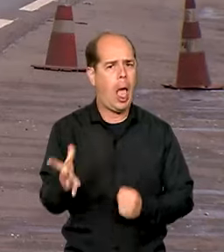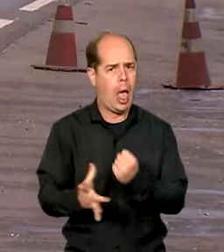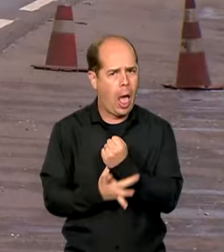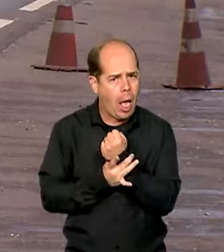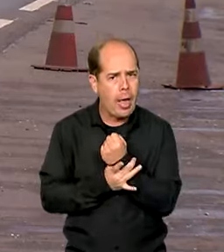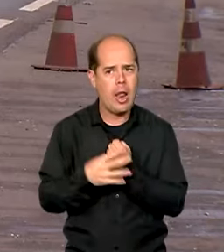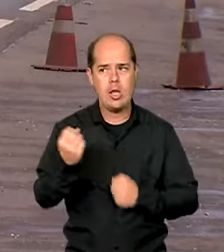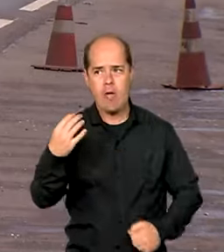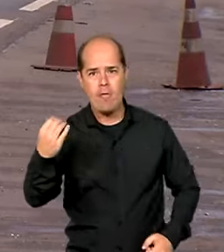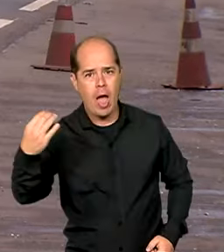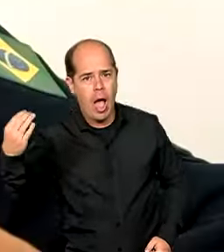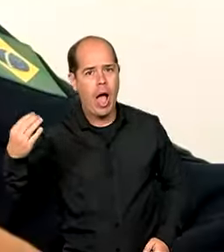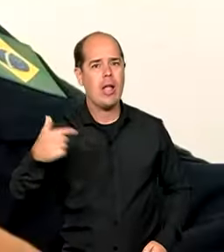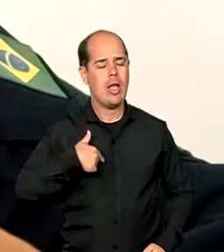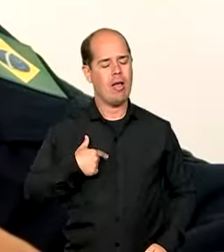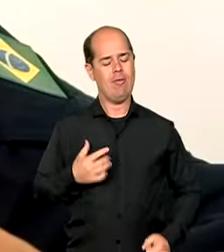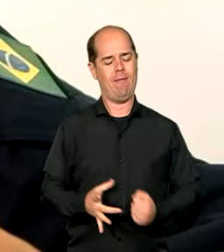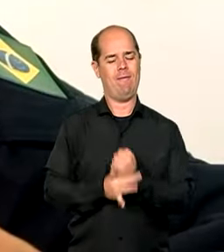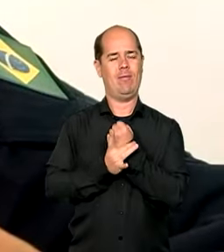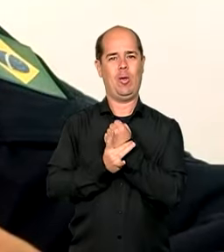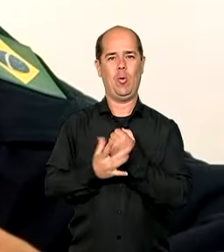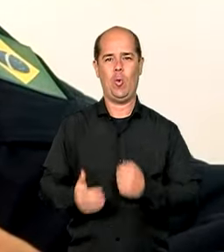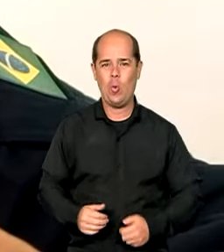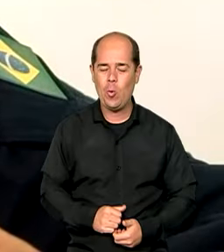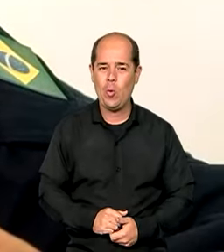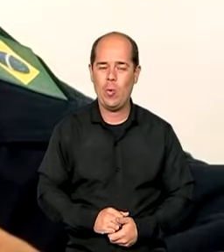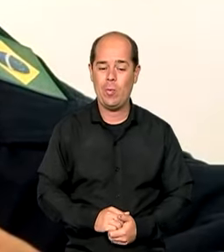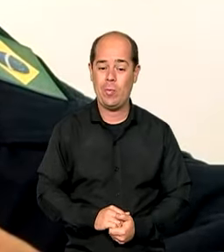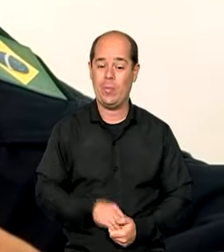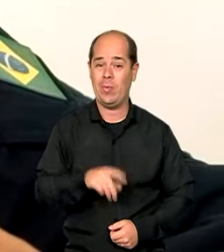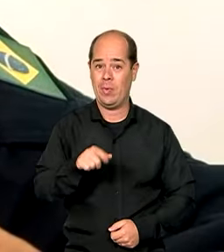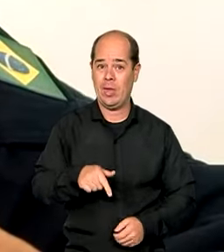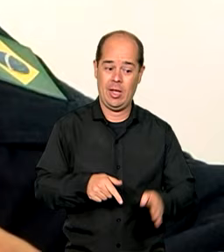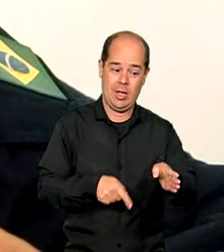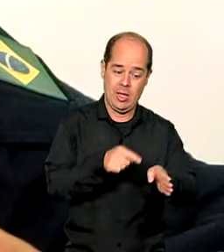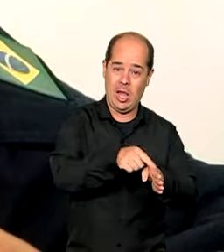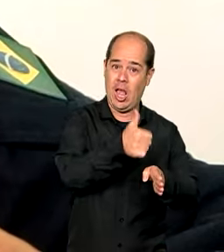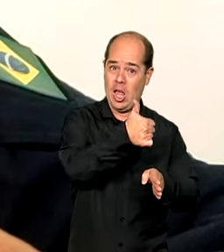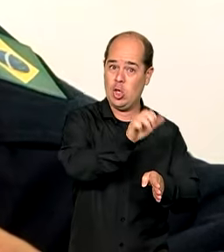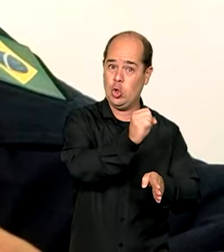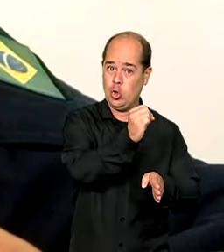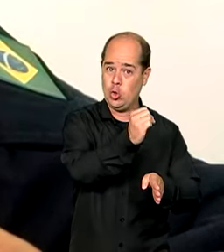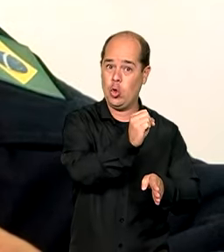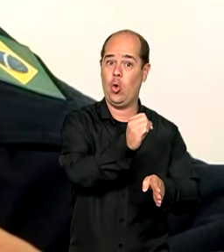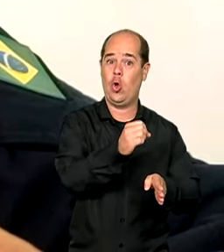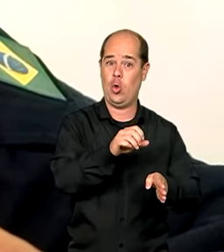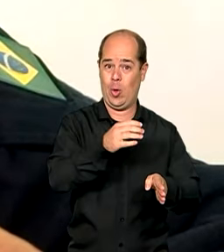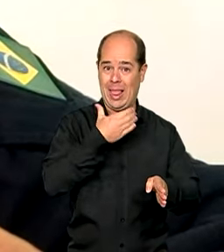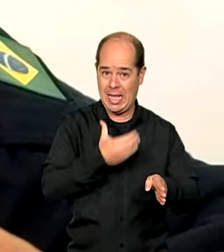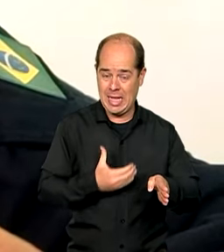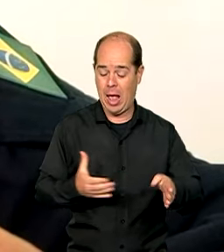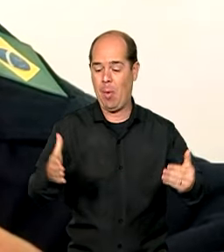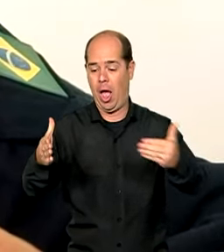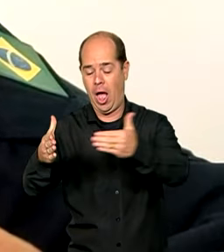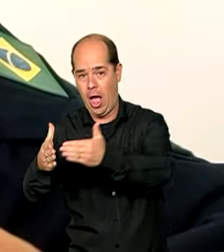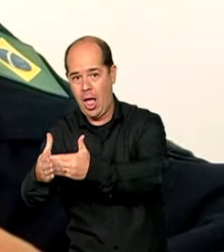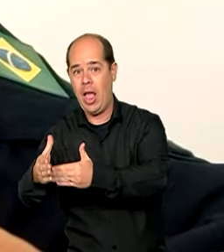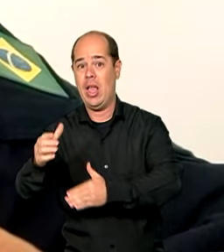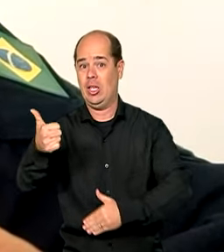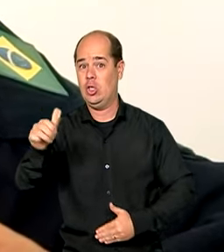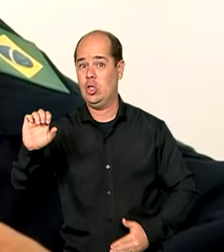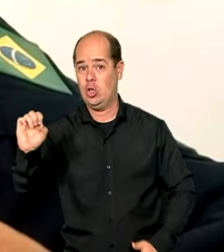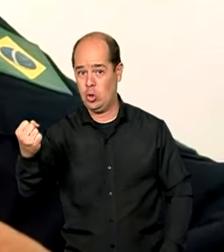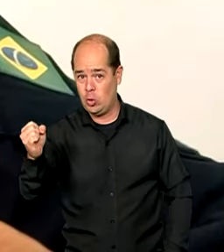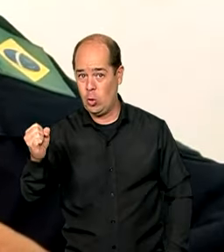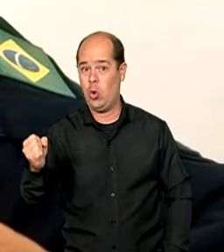período de final de ano. É uma operação que vai do dia 18 de dezembro até 18 de fevereiro. Onde